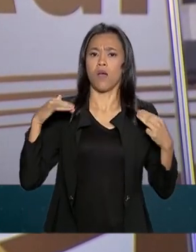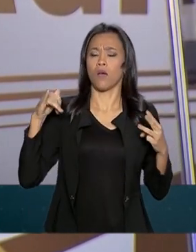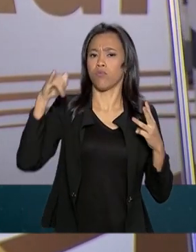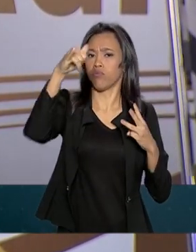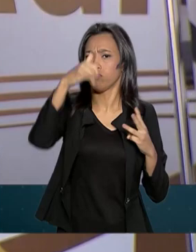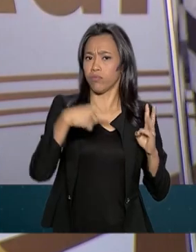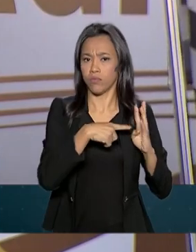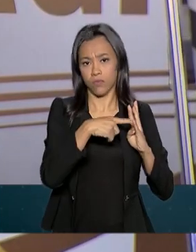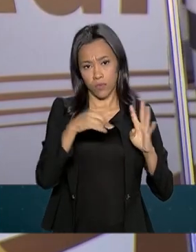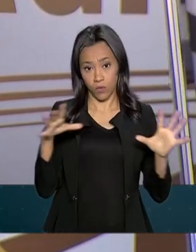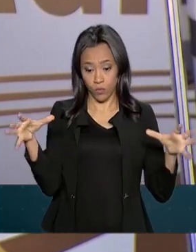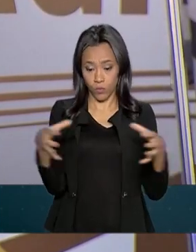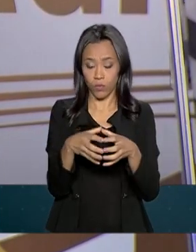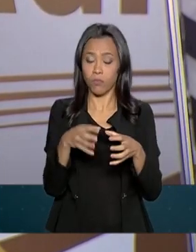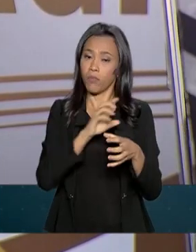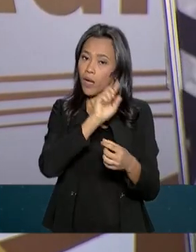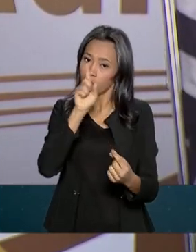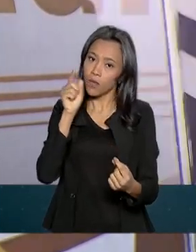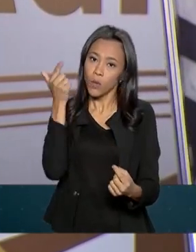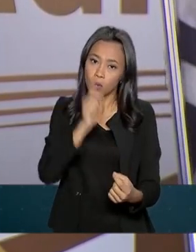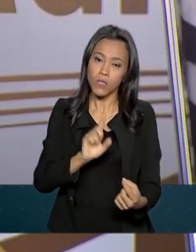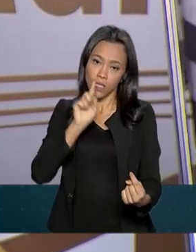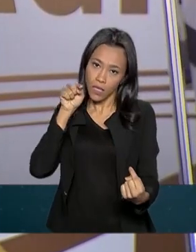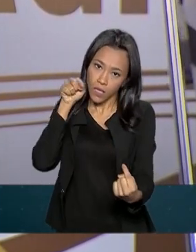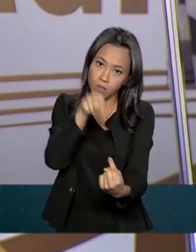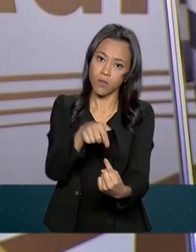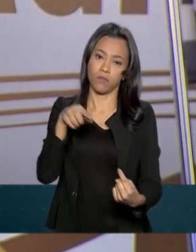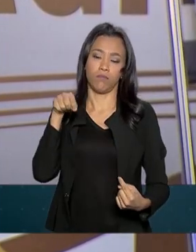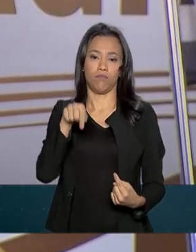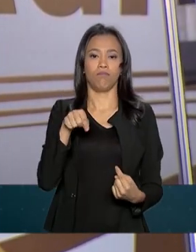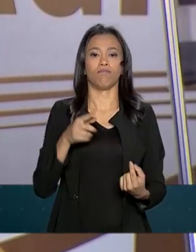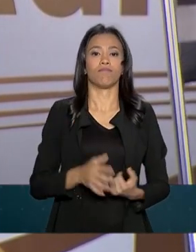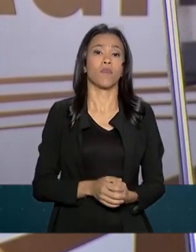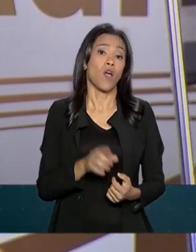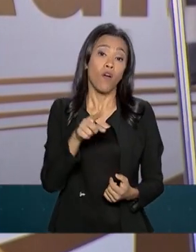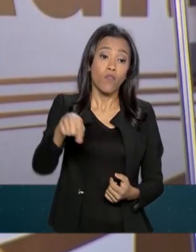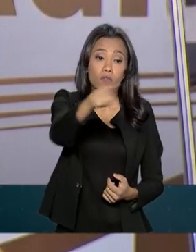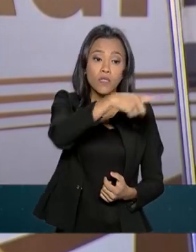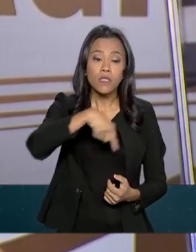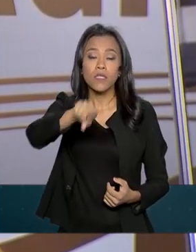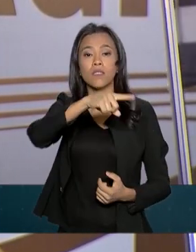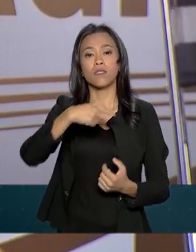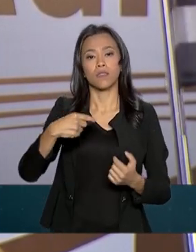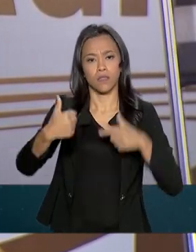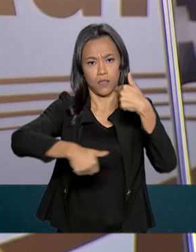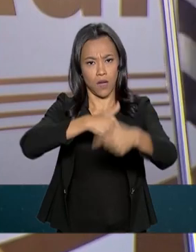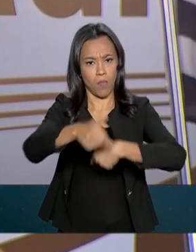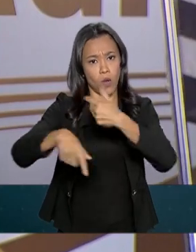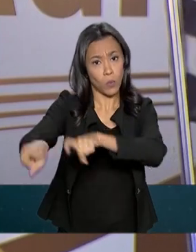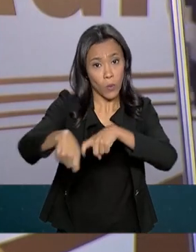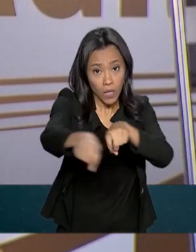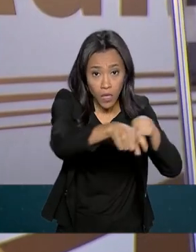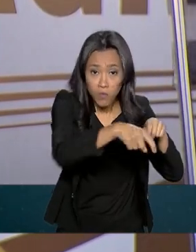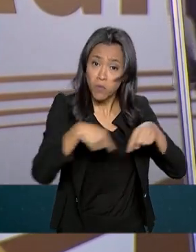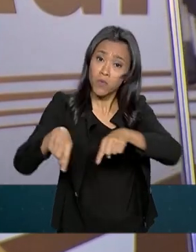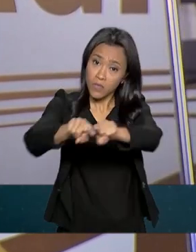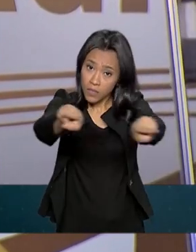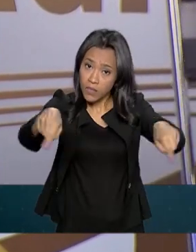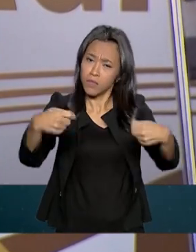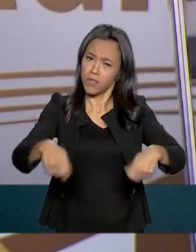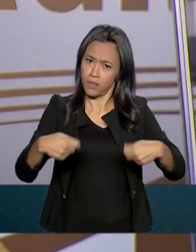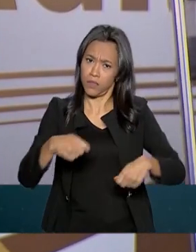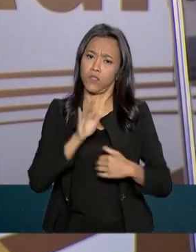a concepção desse objetivo. Vocês do campo, precisam de ajuda de alguns setores,